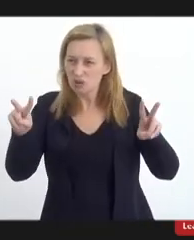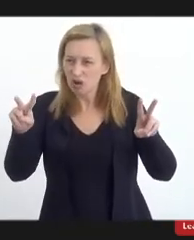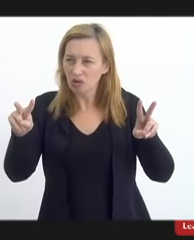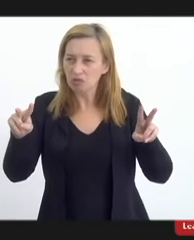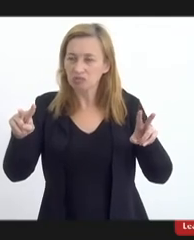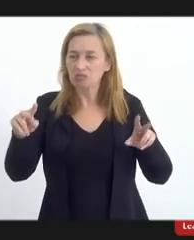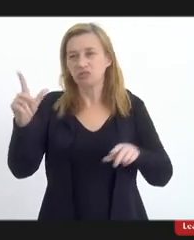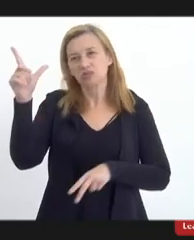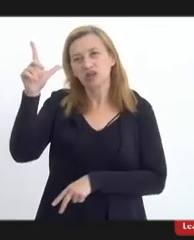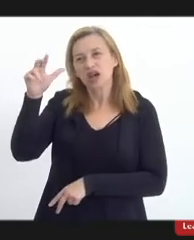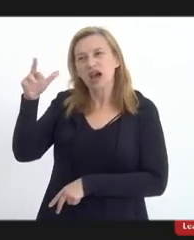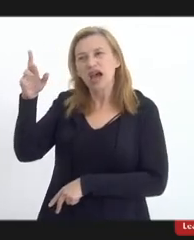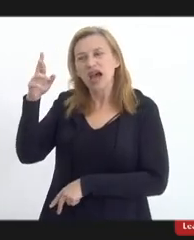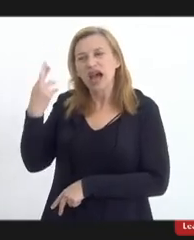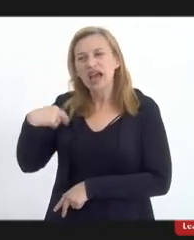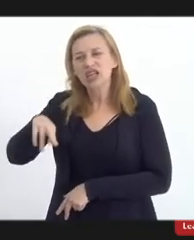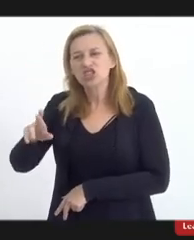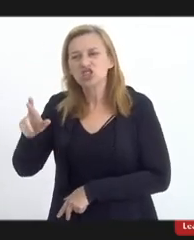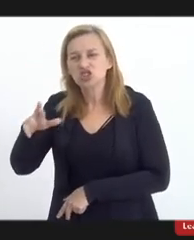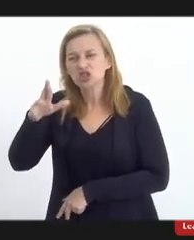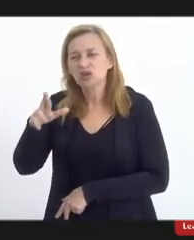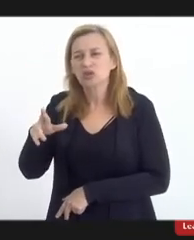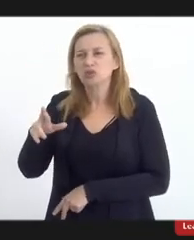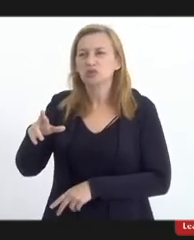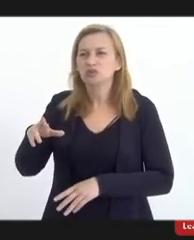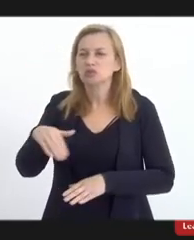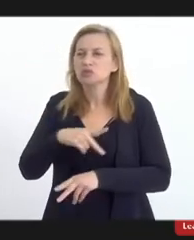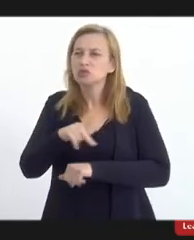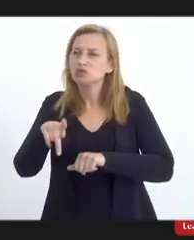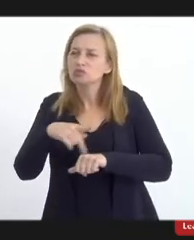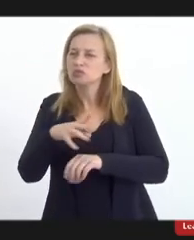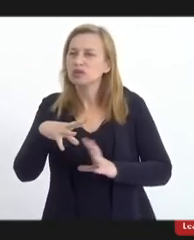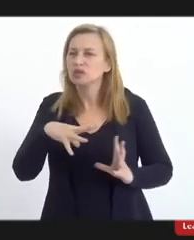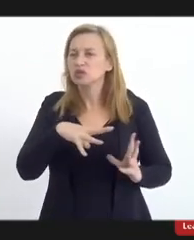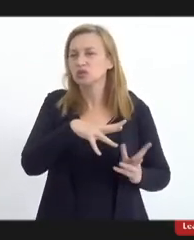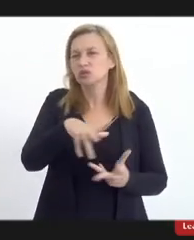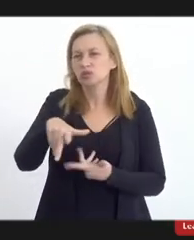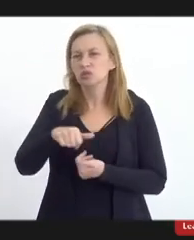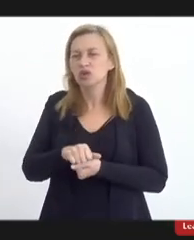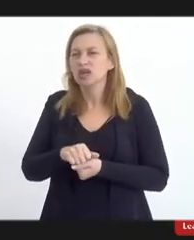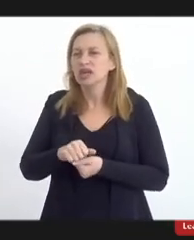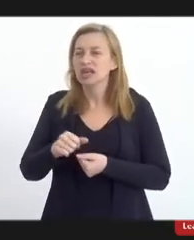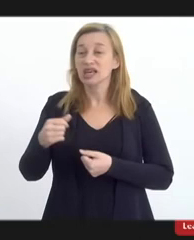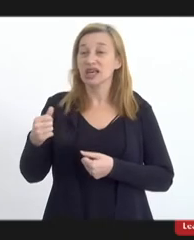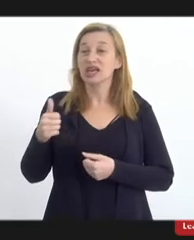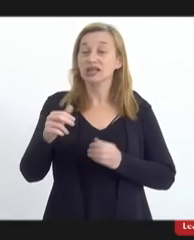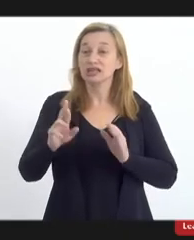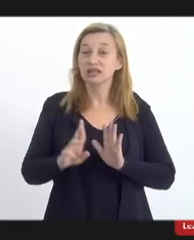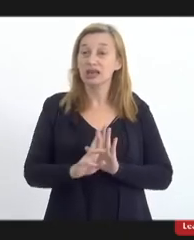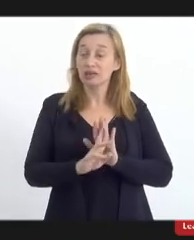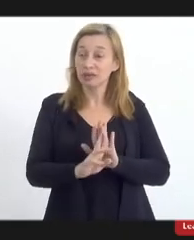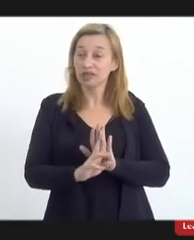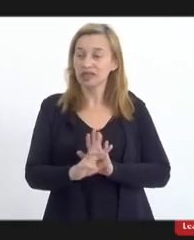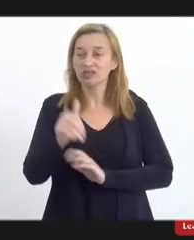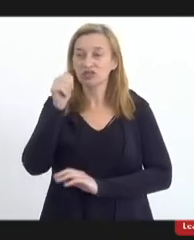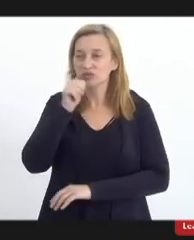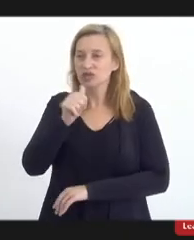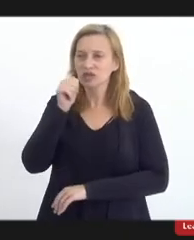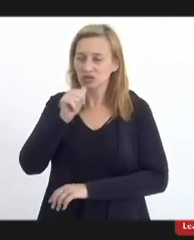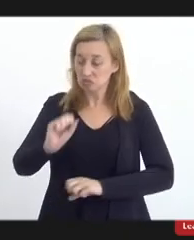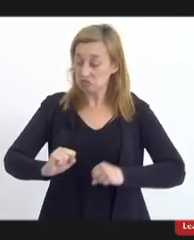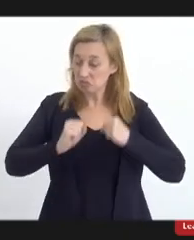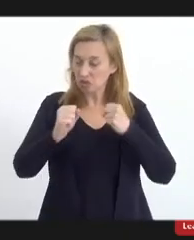então essa presença feminina e o poder das mulheres nas religiões